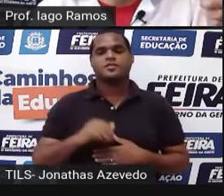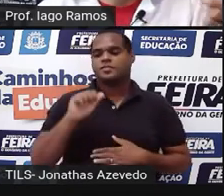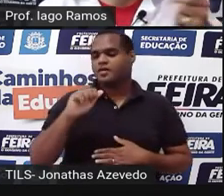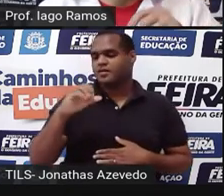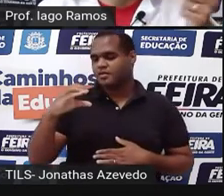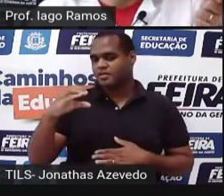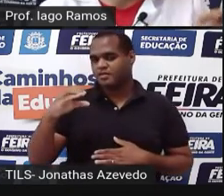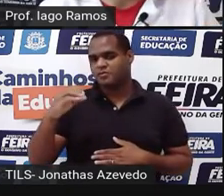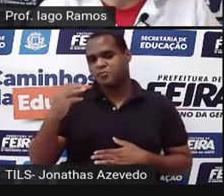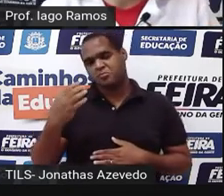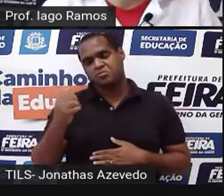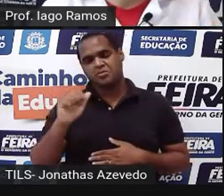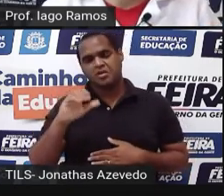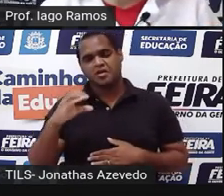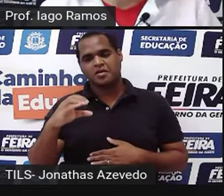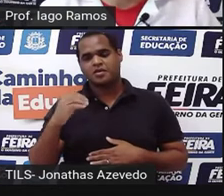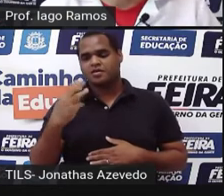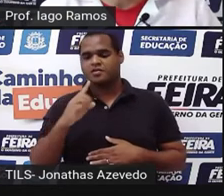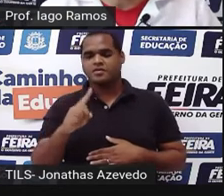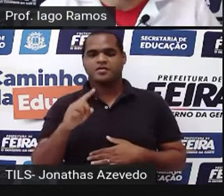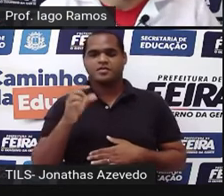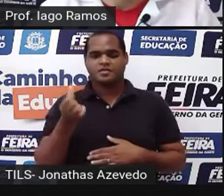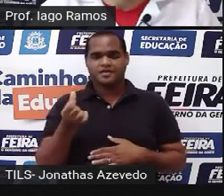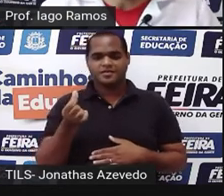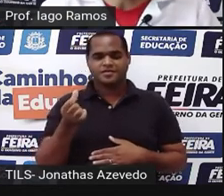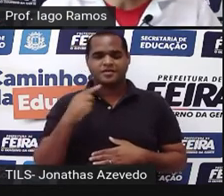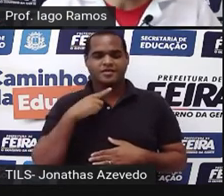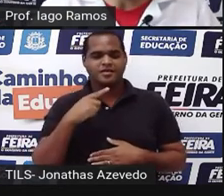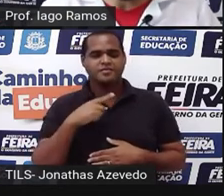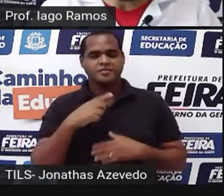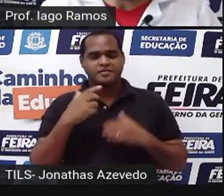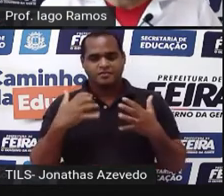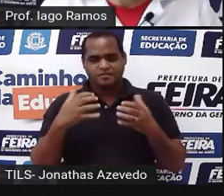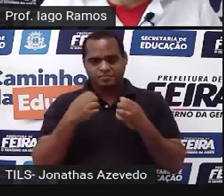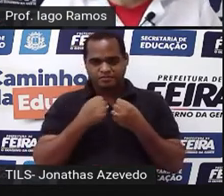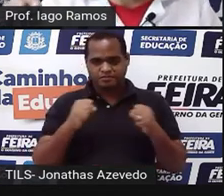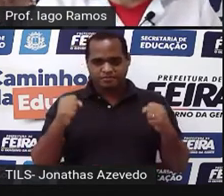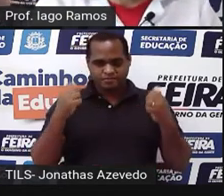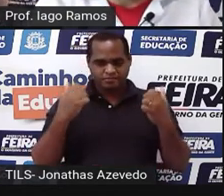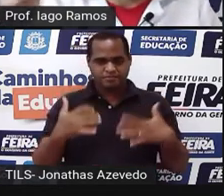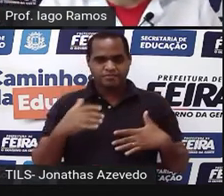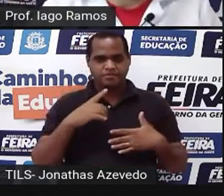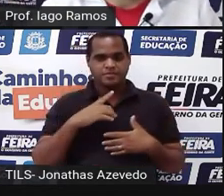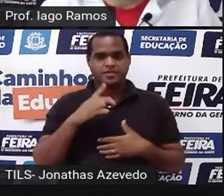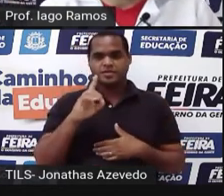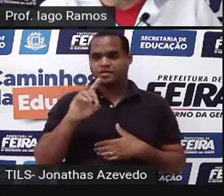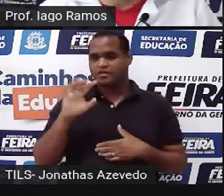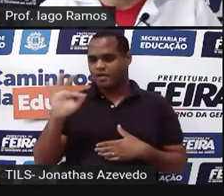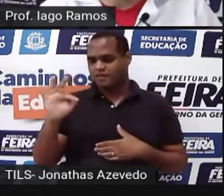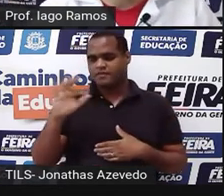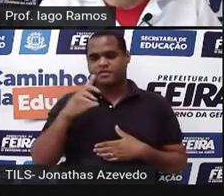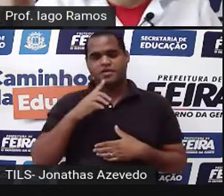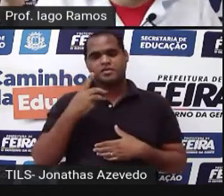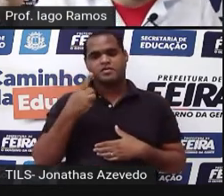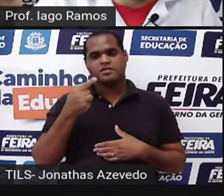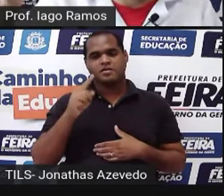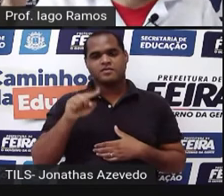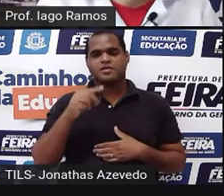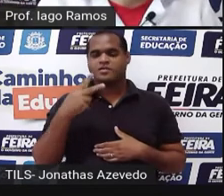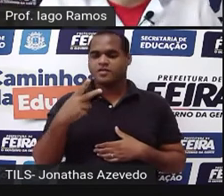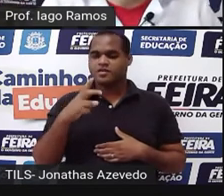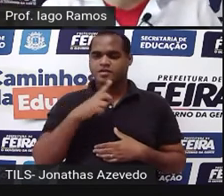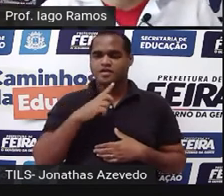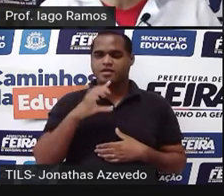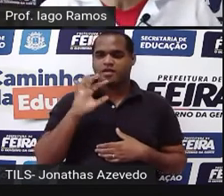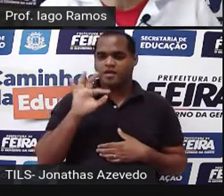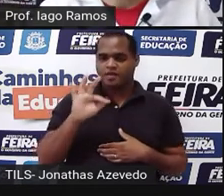até C, ou de C até A, 3,6. No maior, de D até F, 7,2. De F